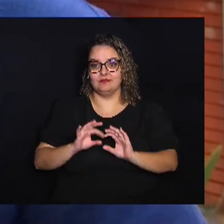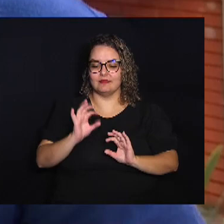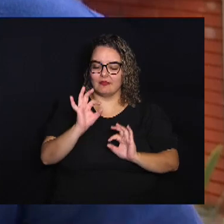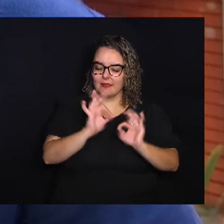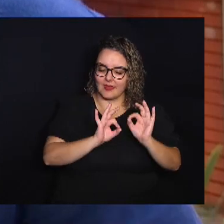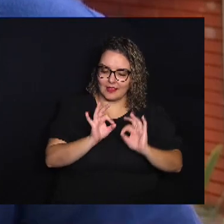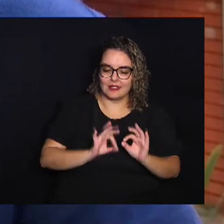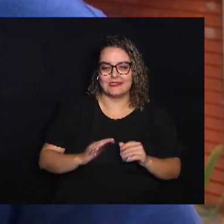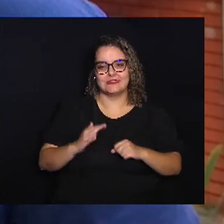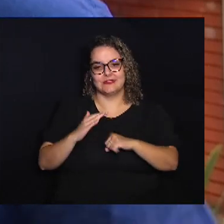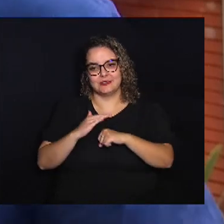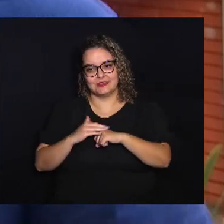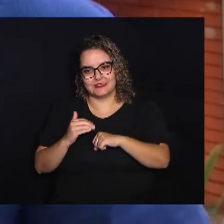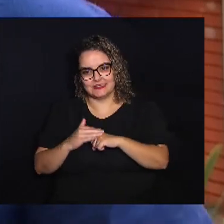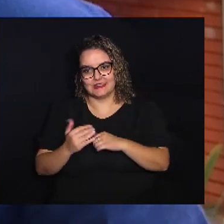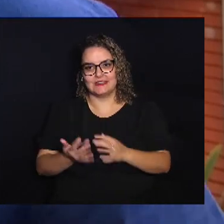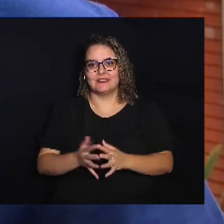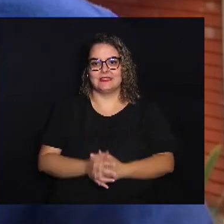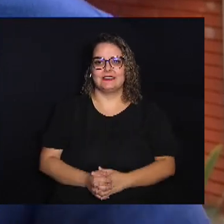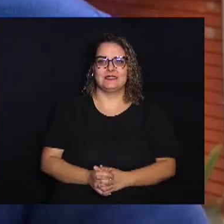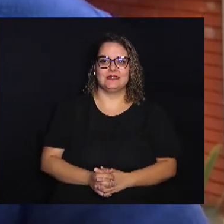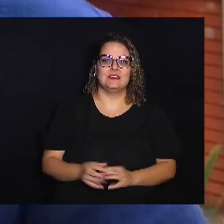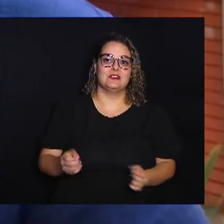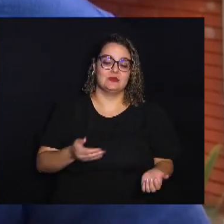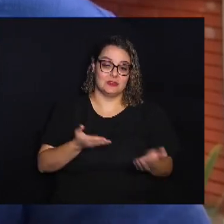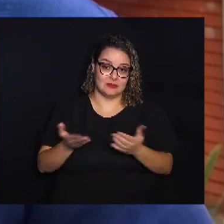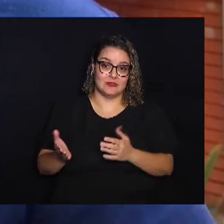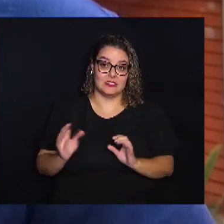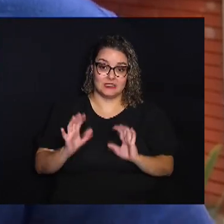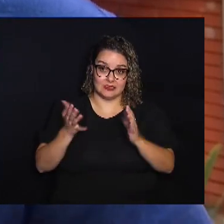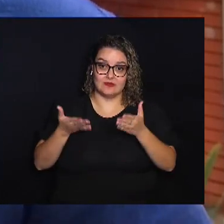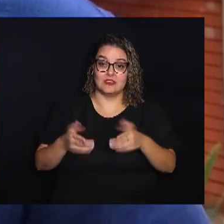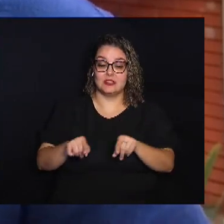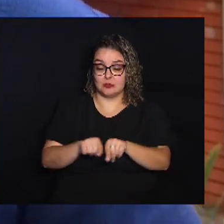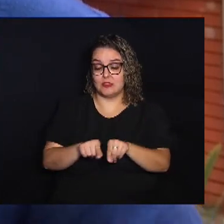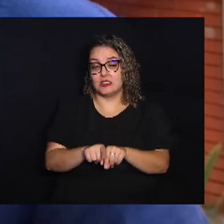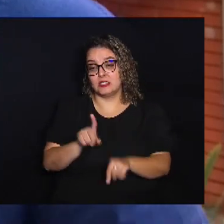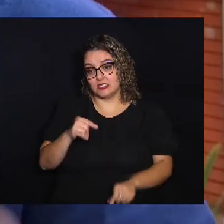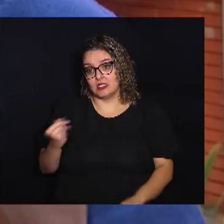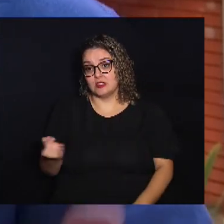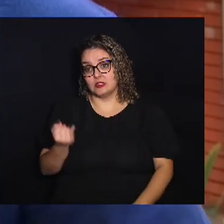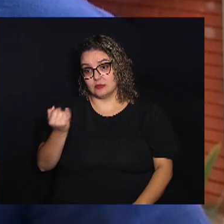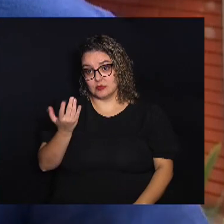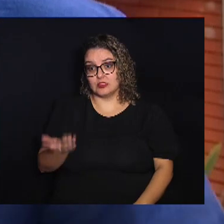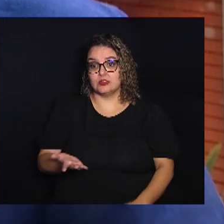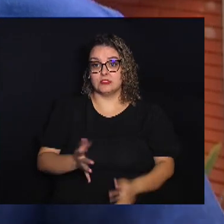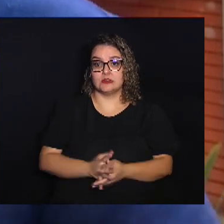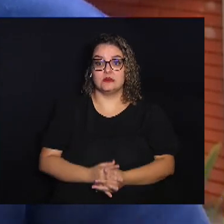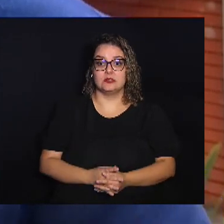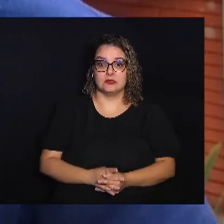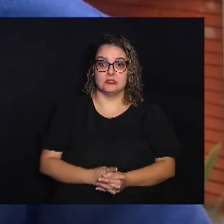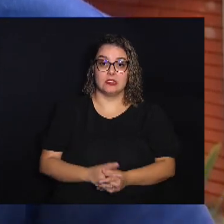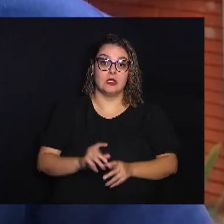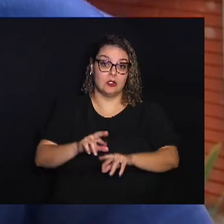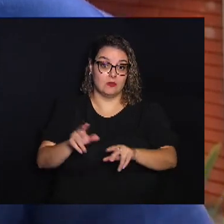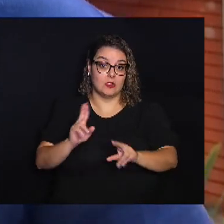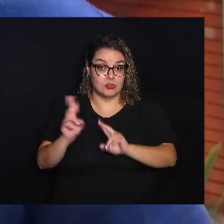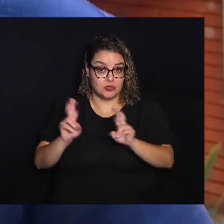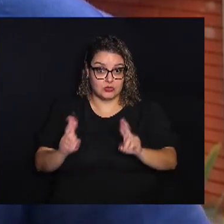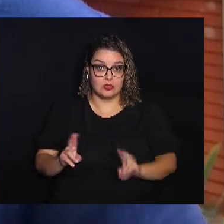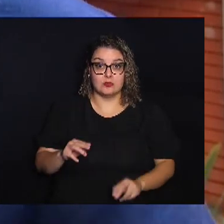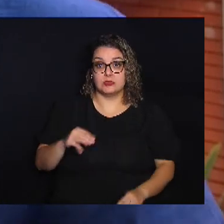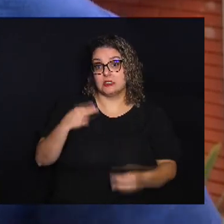muito carinho Para apresentar Nesse festival Também Que é super importante Traz Vários nomes Da música